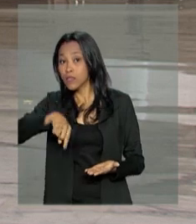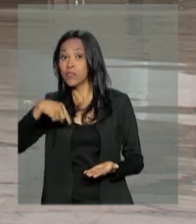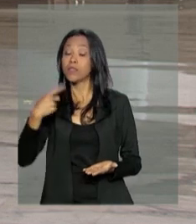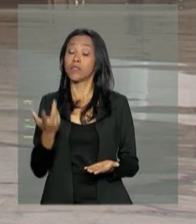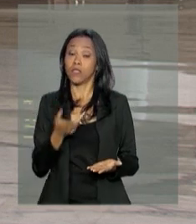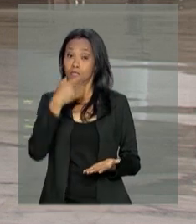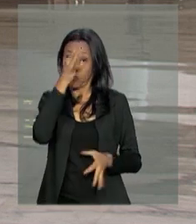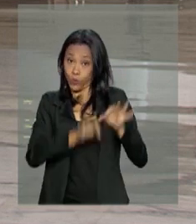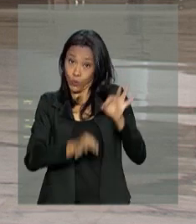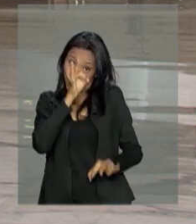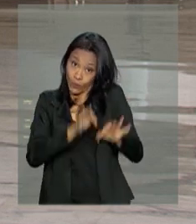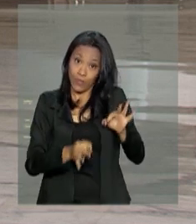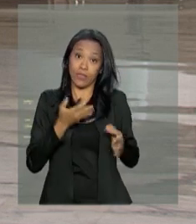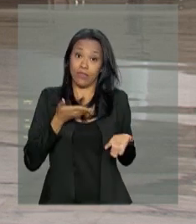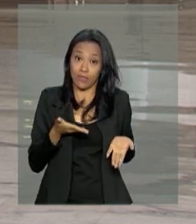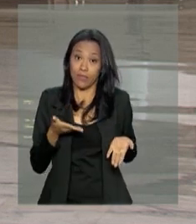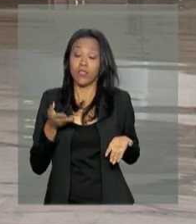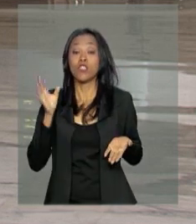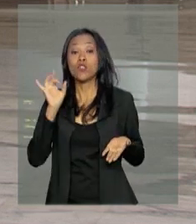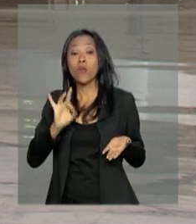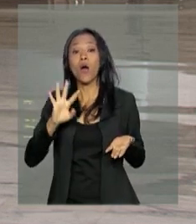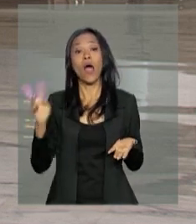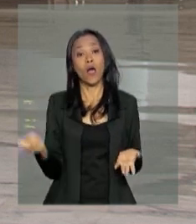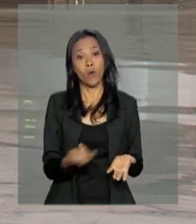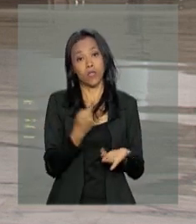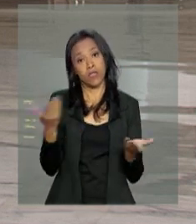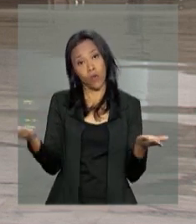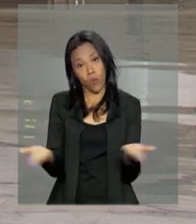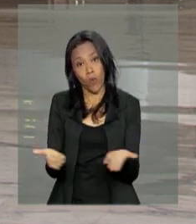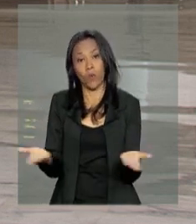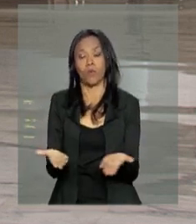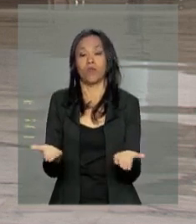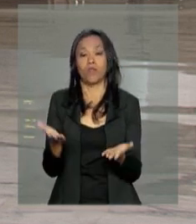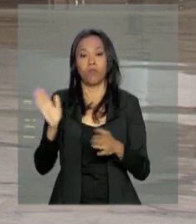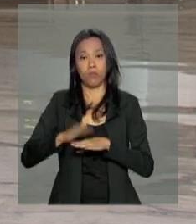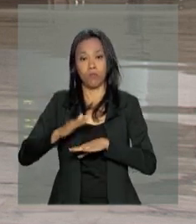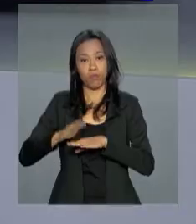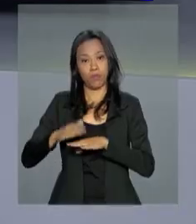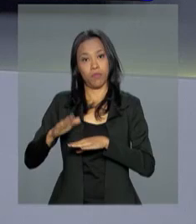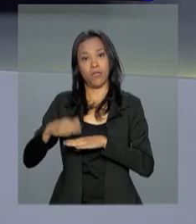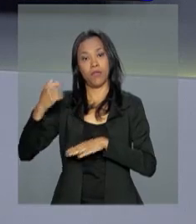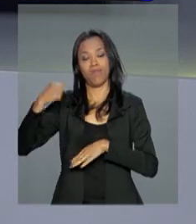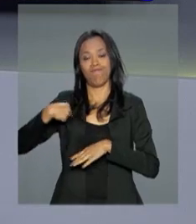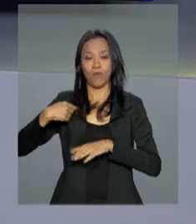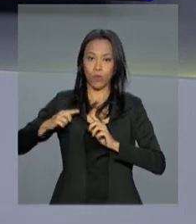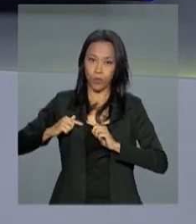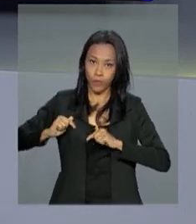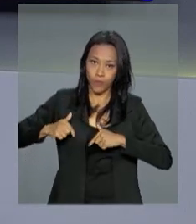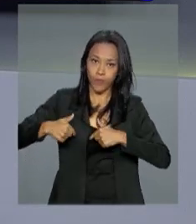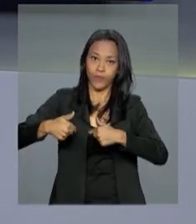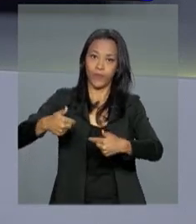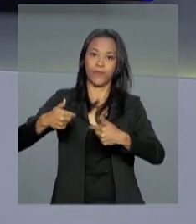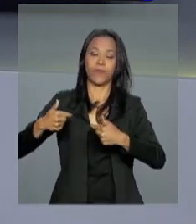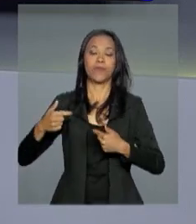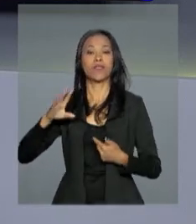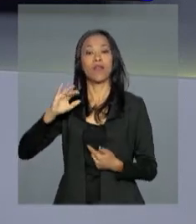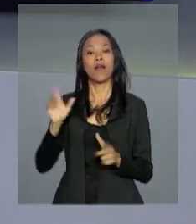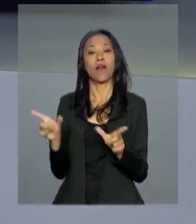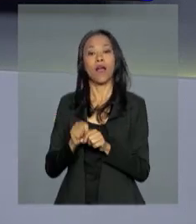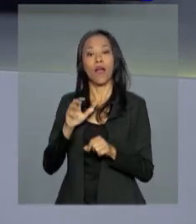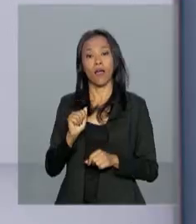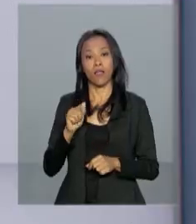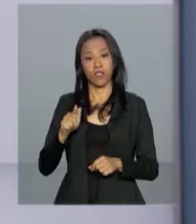de primeira instância. Isso só ocorreu hoje depois da atuação da AGU. Volto com você, Renata. Obrigada, Ney, pelas suas